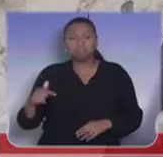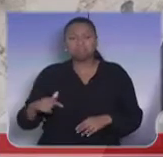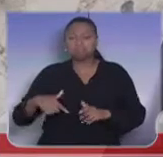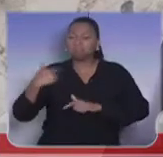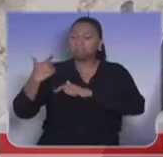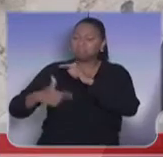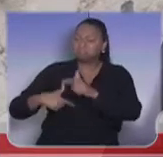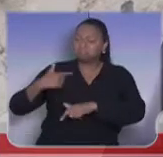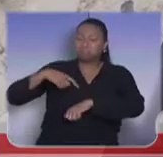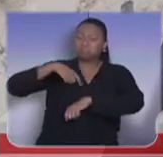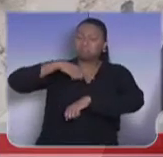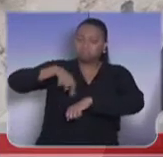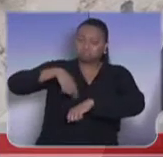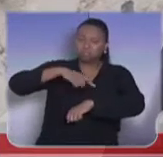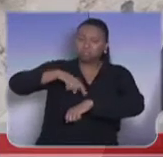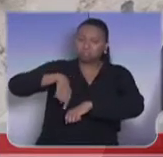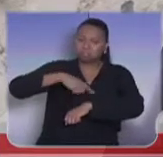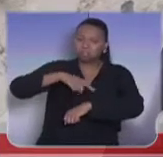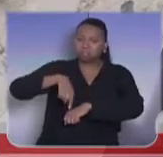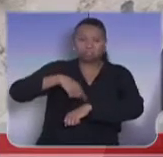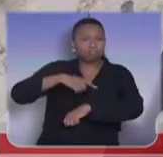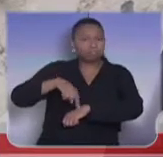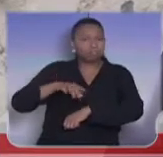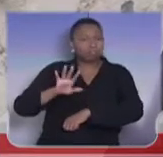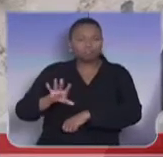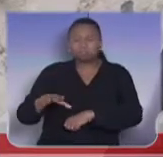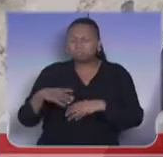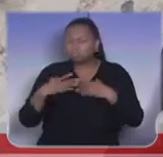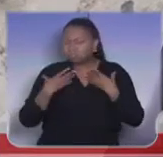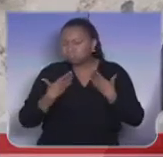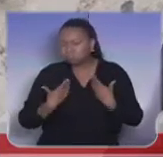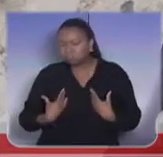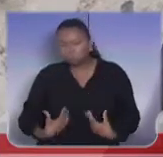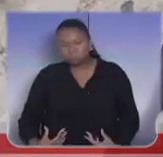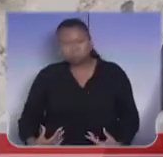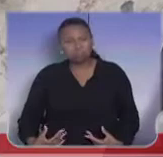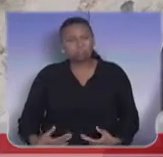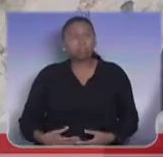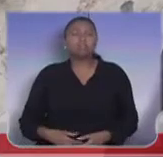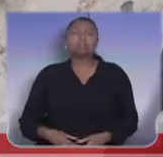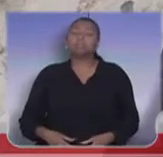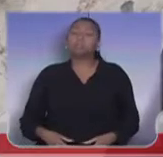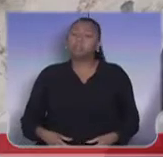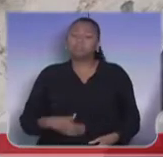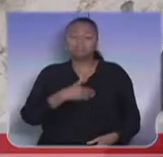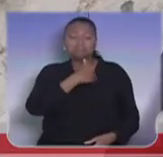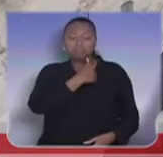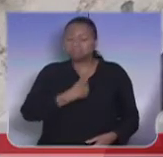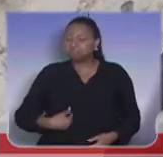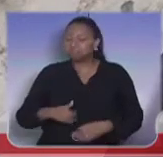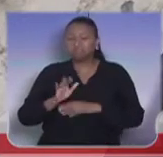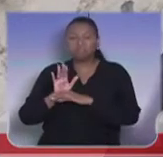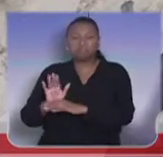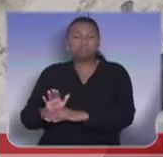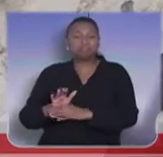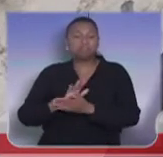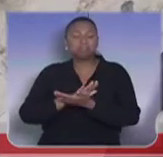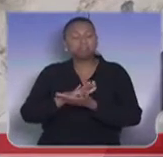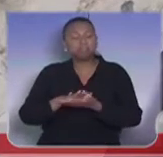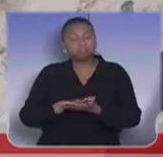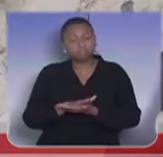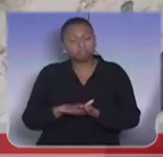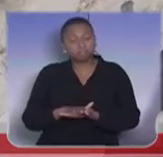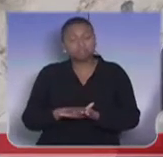que o arrebenta como ser humano, e o governo não têm feito isso. Então,